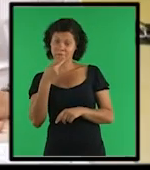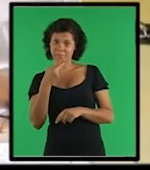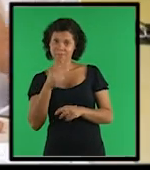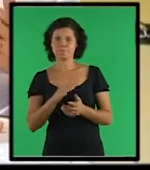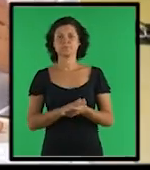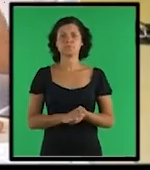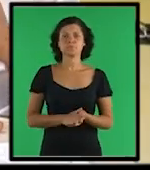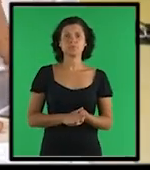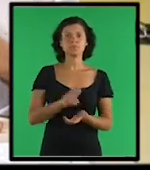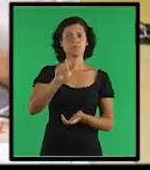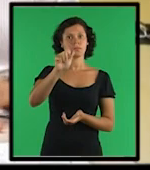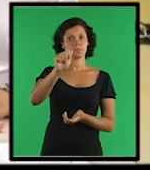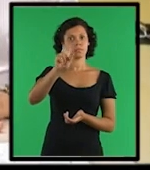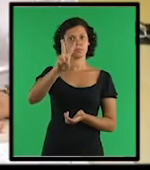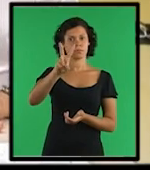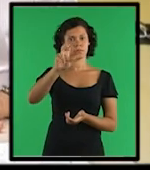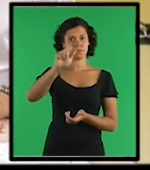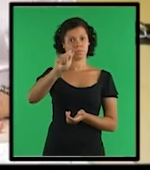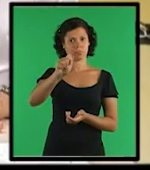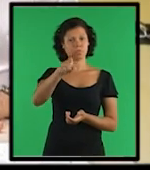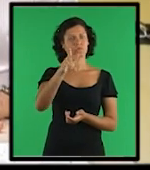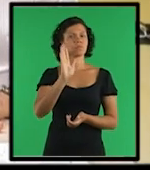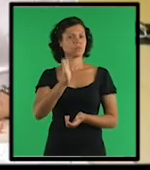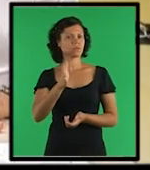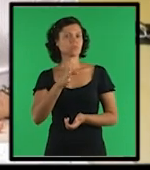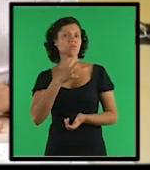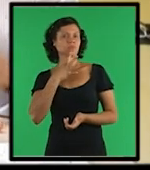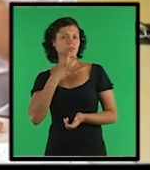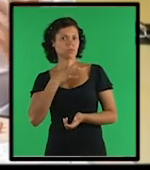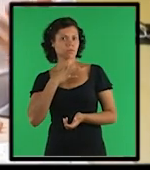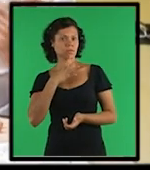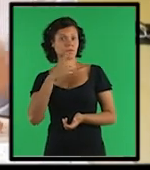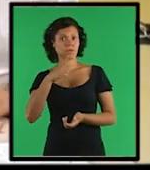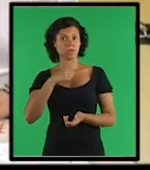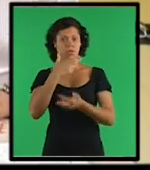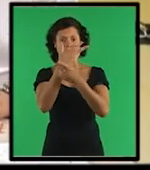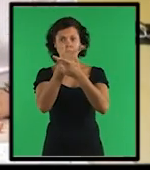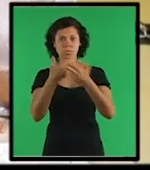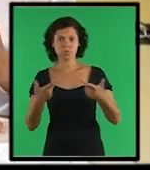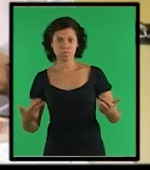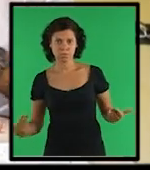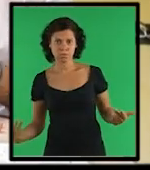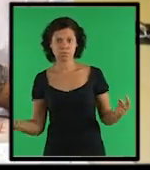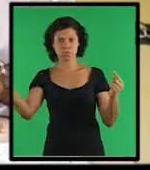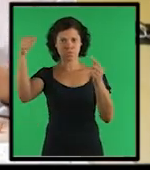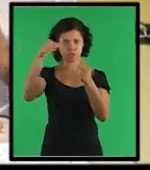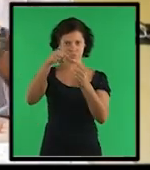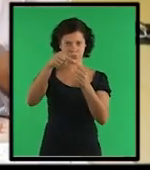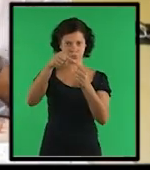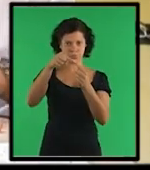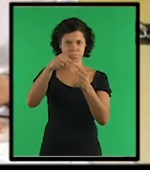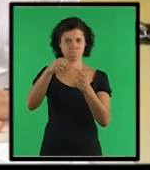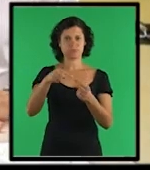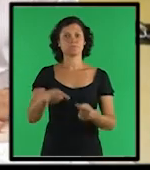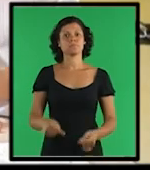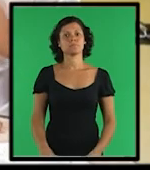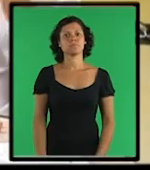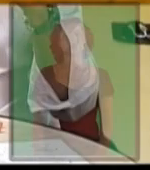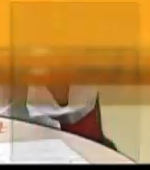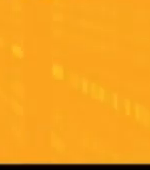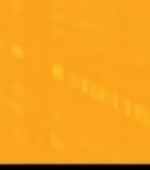O AVA, como é conhecido o ambiente virtual de aprendizagem, tem vários objetivos, entre eles, podemos citar,